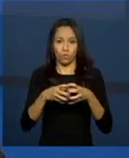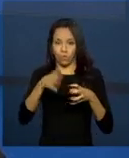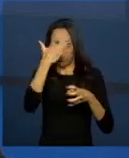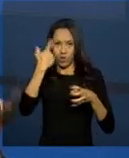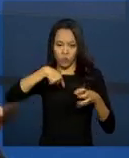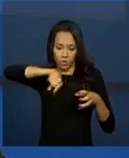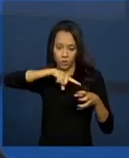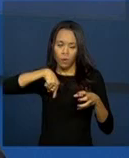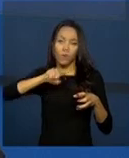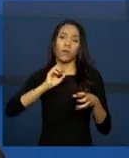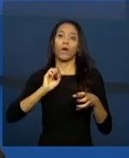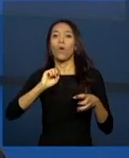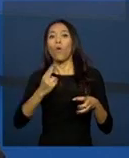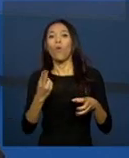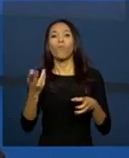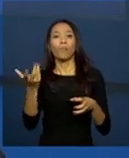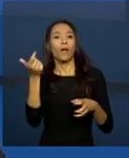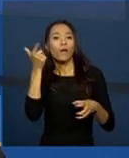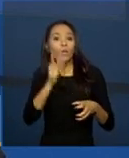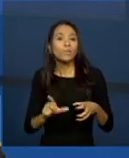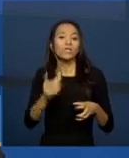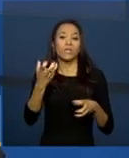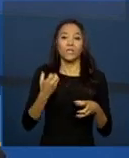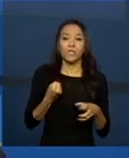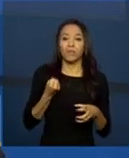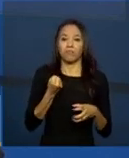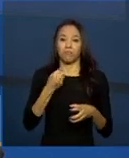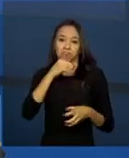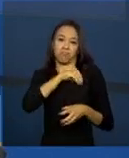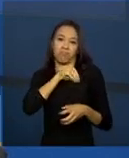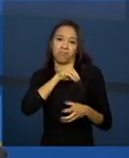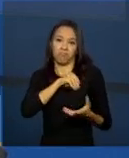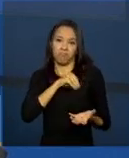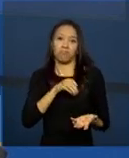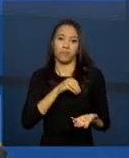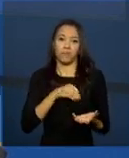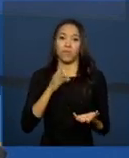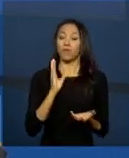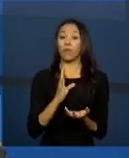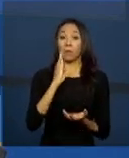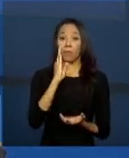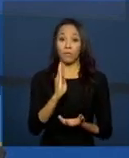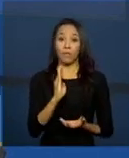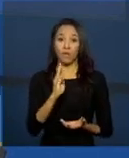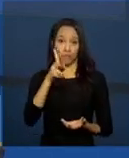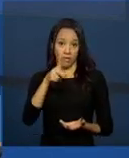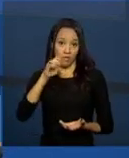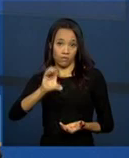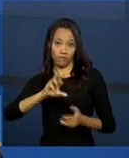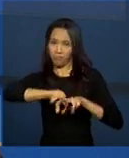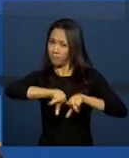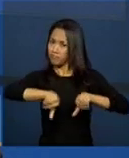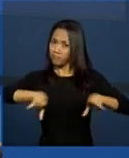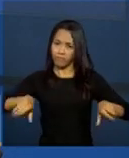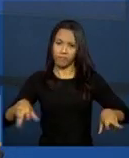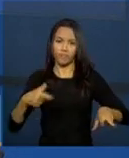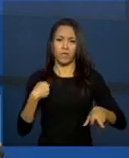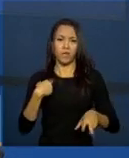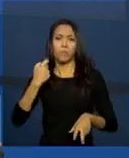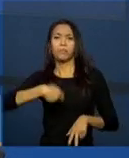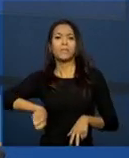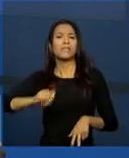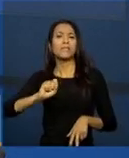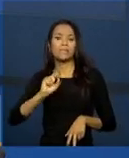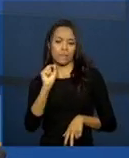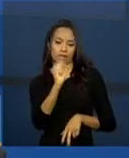atendimento para concessão de benefício eventual. Isto com um simples clique. Ele não tem que escrever, tem